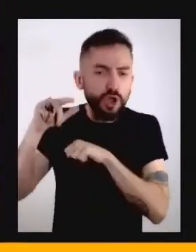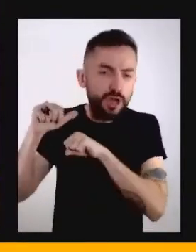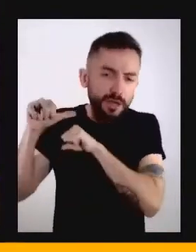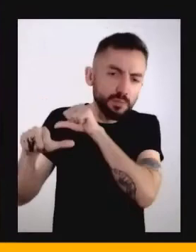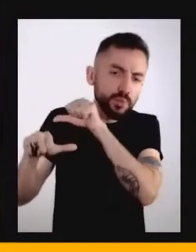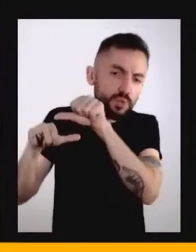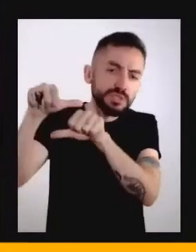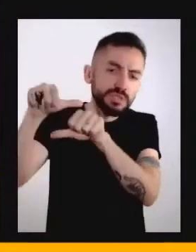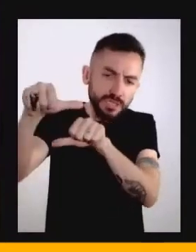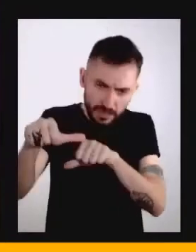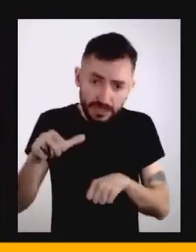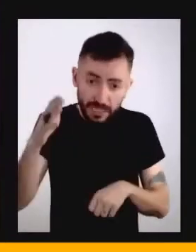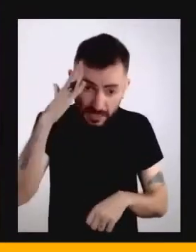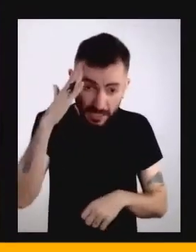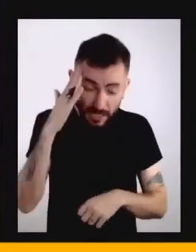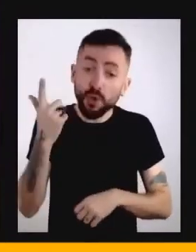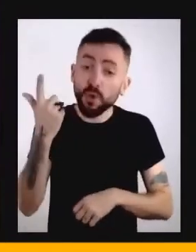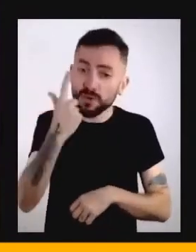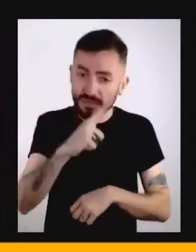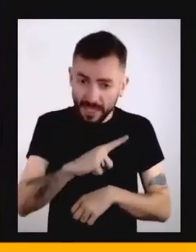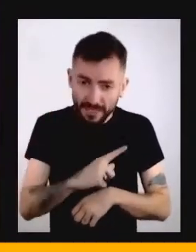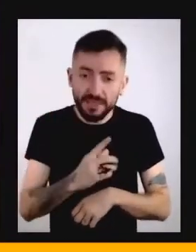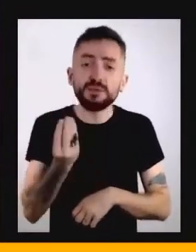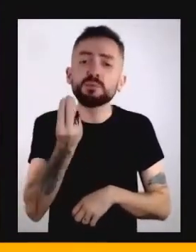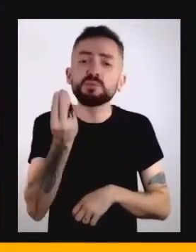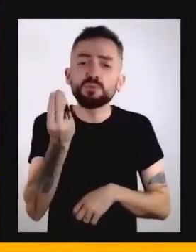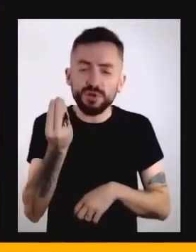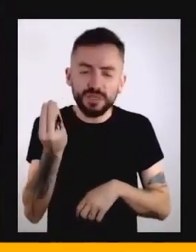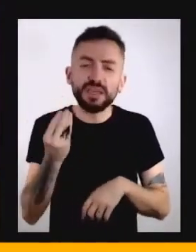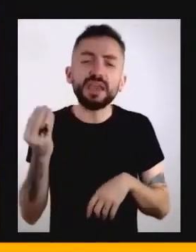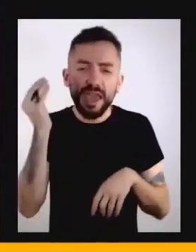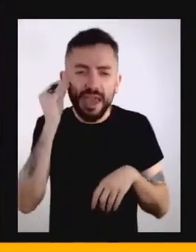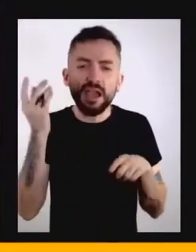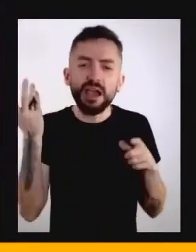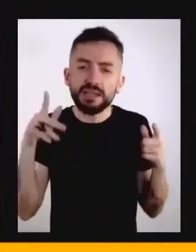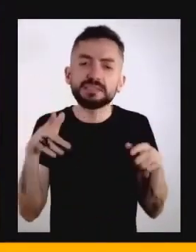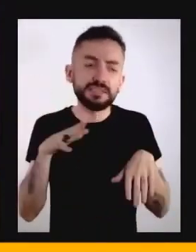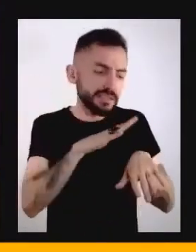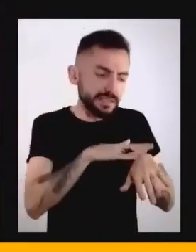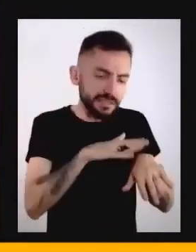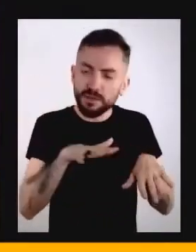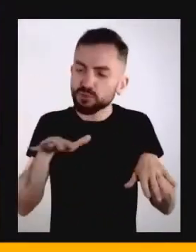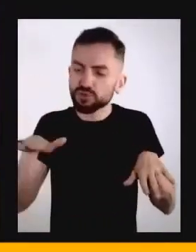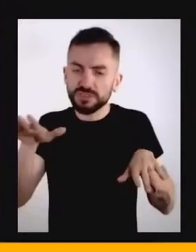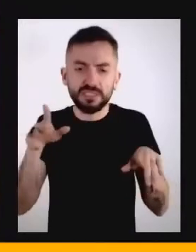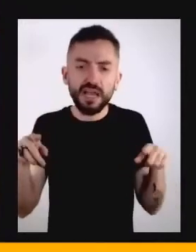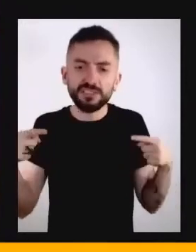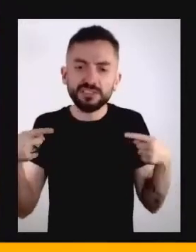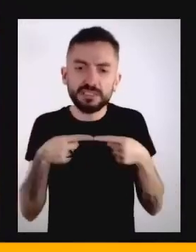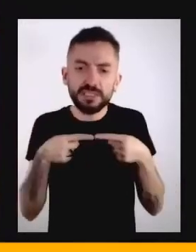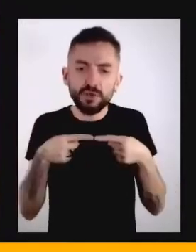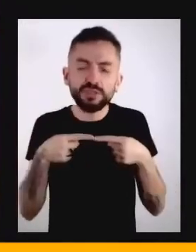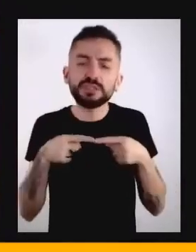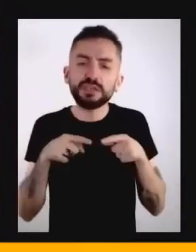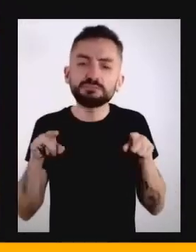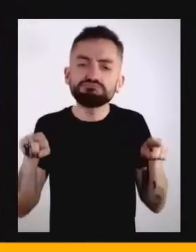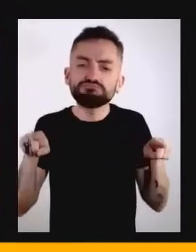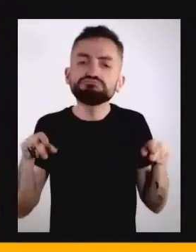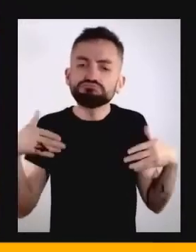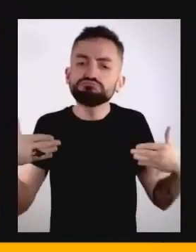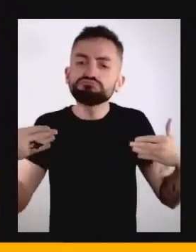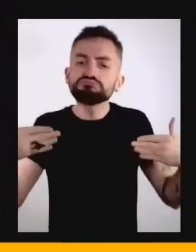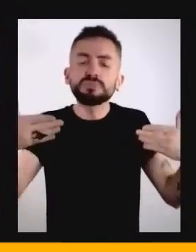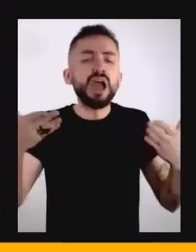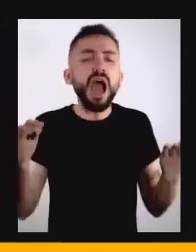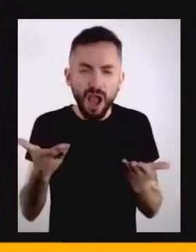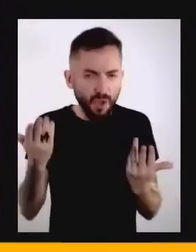momento de sincronia, por que a gente está num tempo diferente disso? A gente vive hoje um